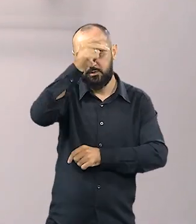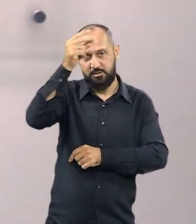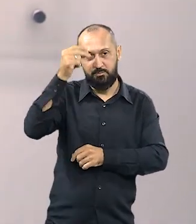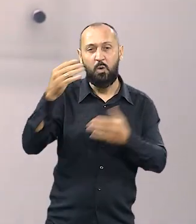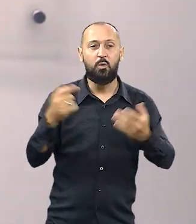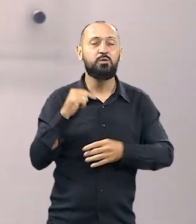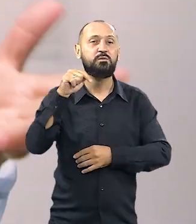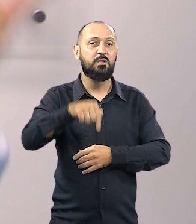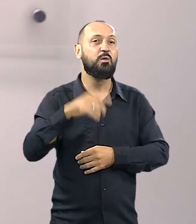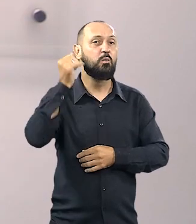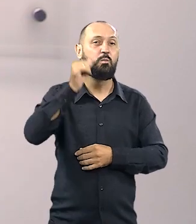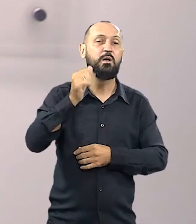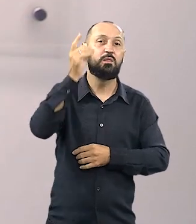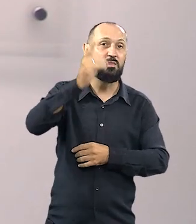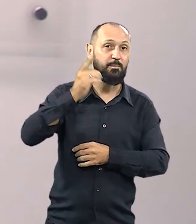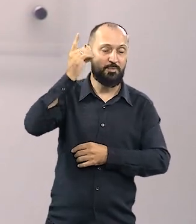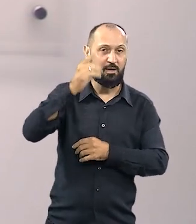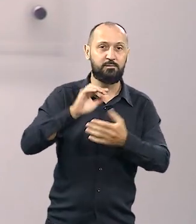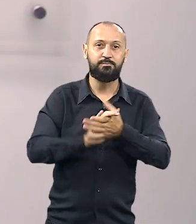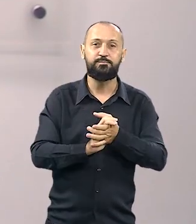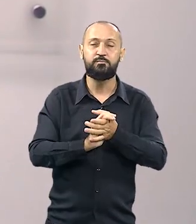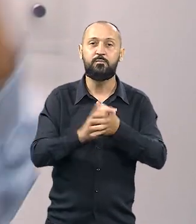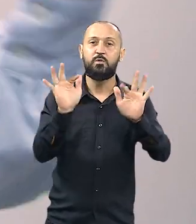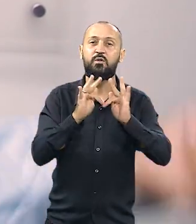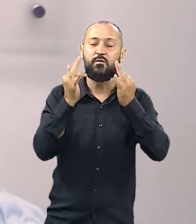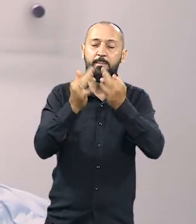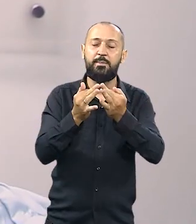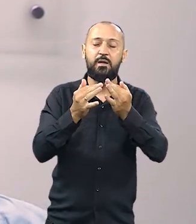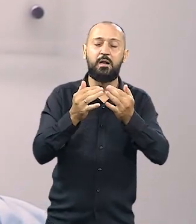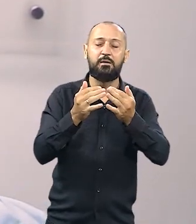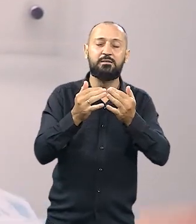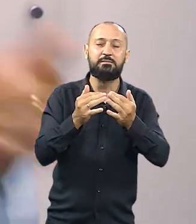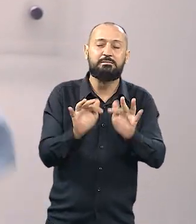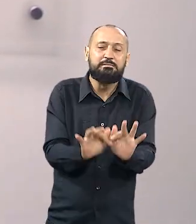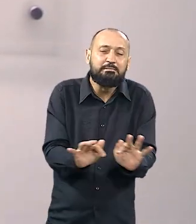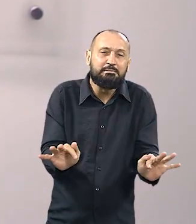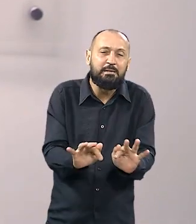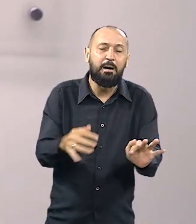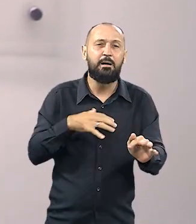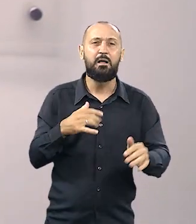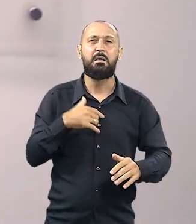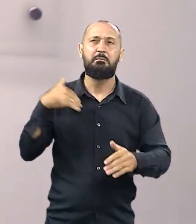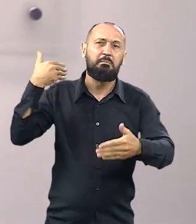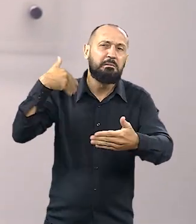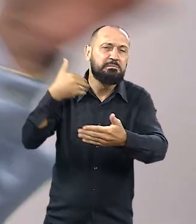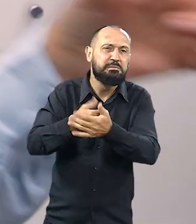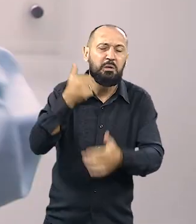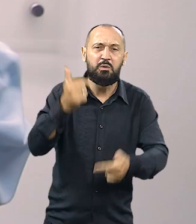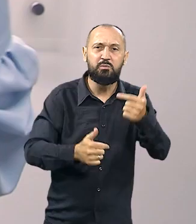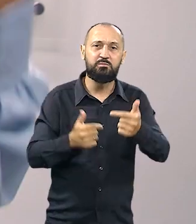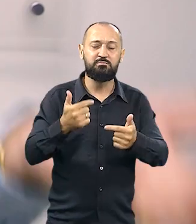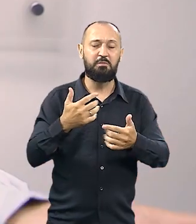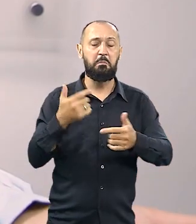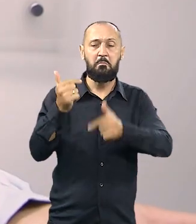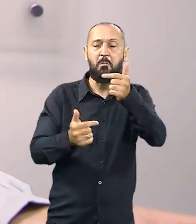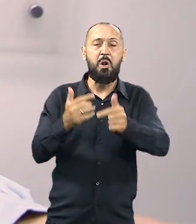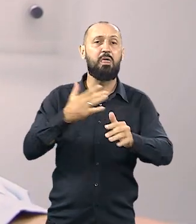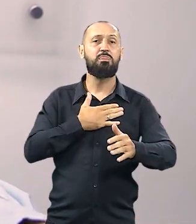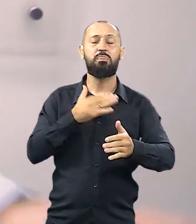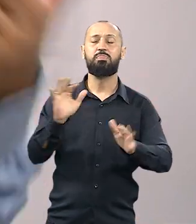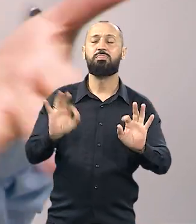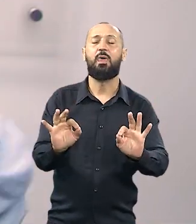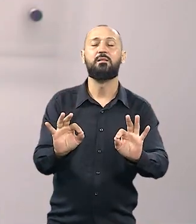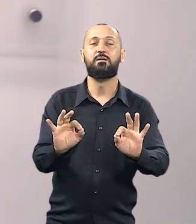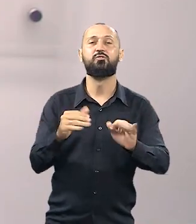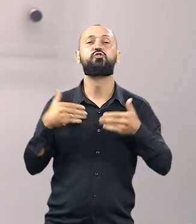município. Hoje aqui, por exemplo, tem uma deputada que vem de uma família humilde, que não tem tradição na política, que não tem um político